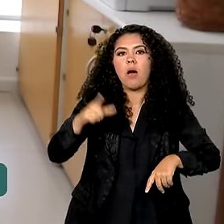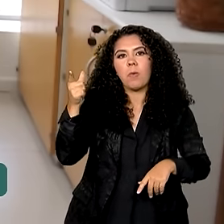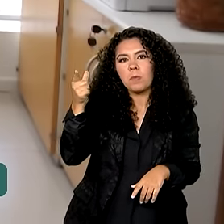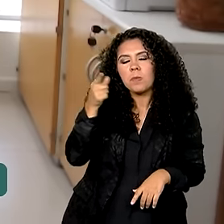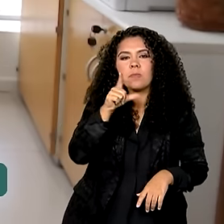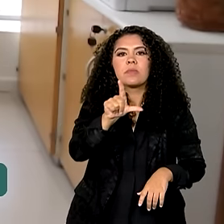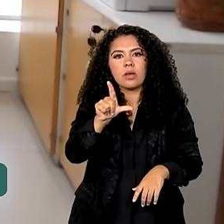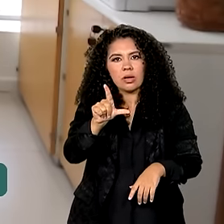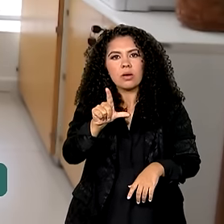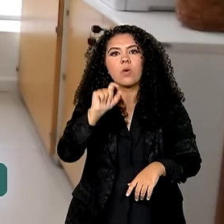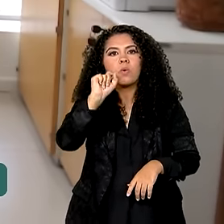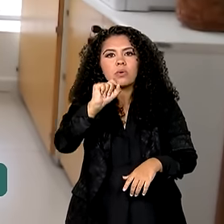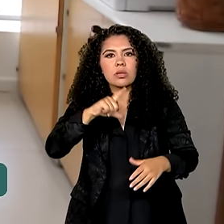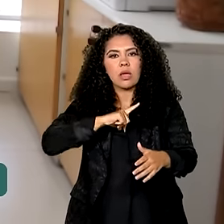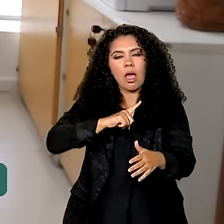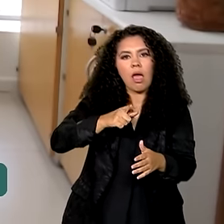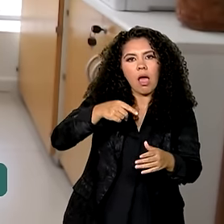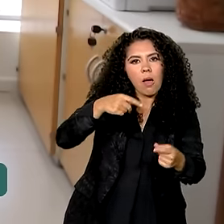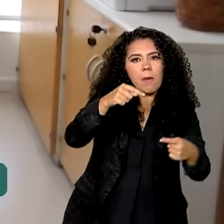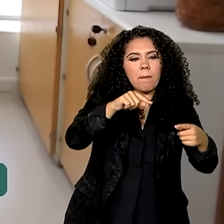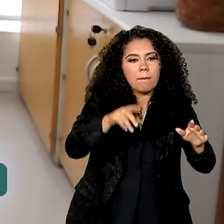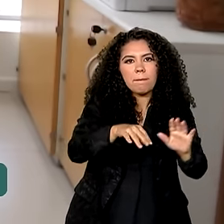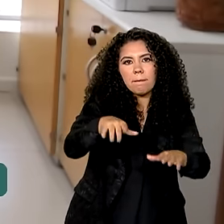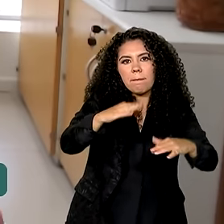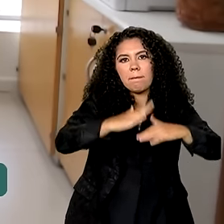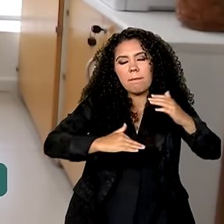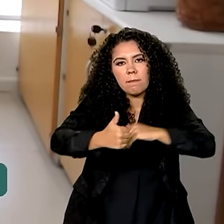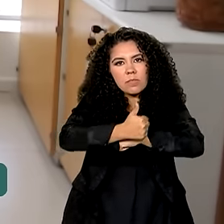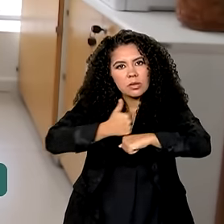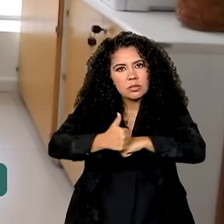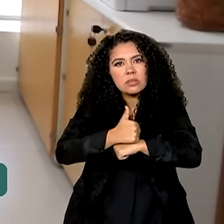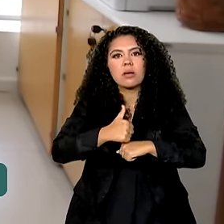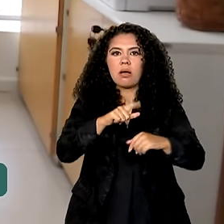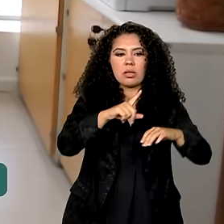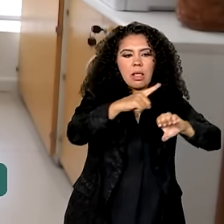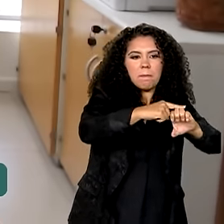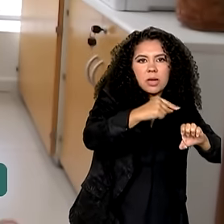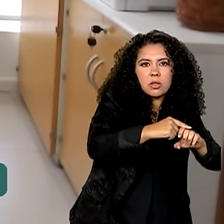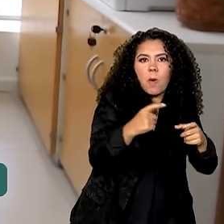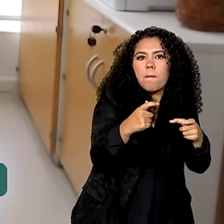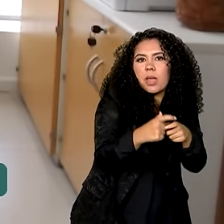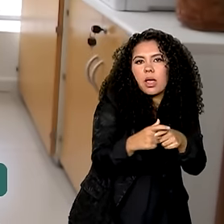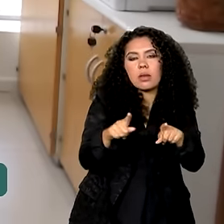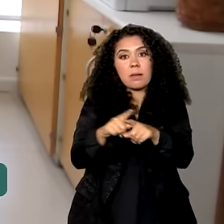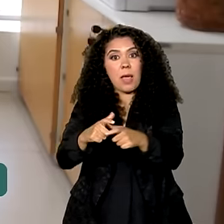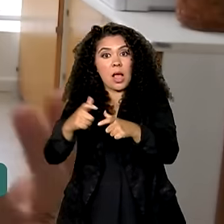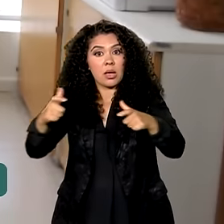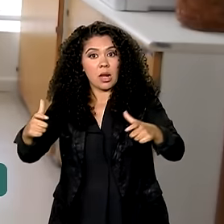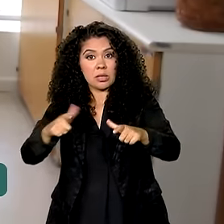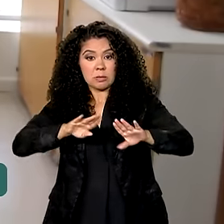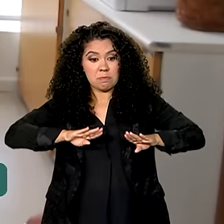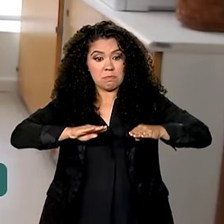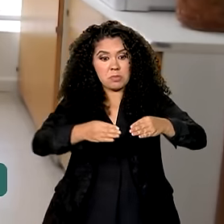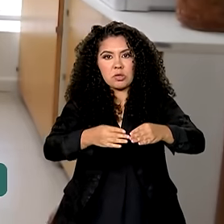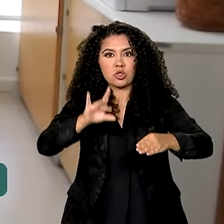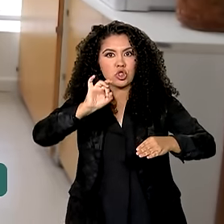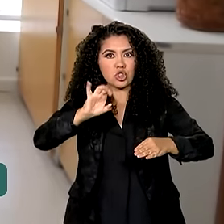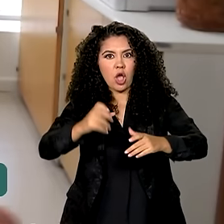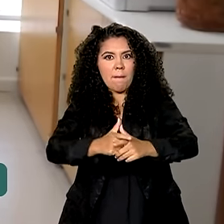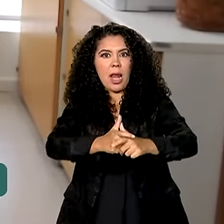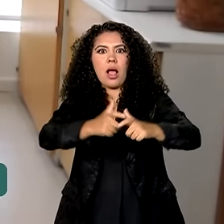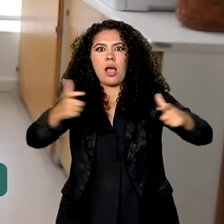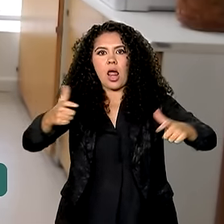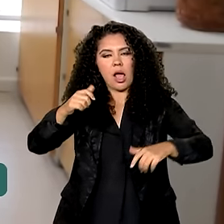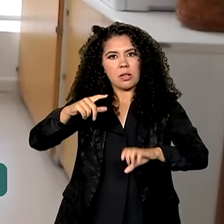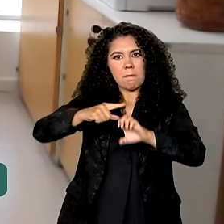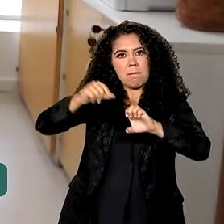segmentos produtivos de produtores médios e pequenos, não ser só um setor de grandes produtores, já